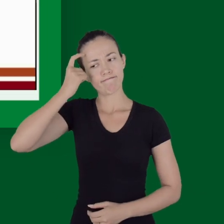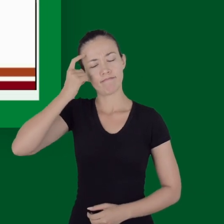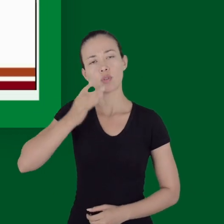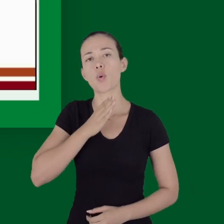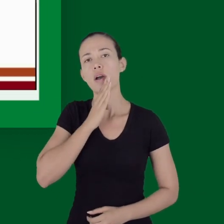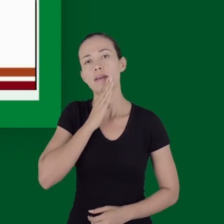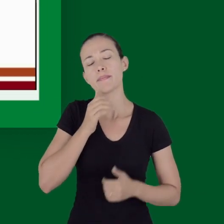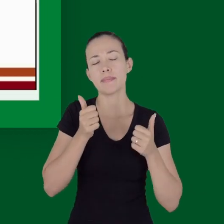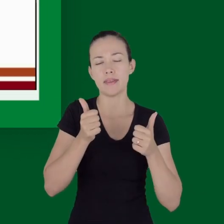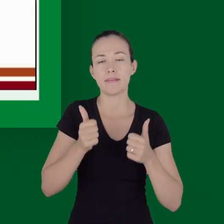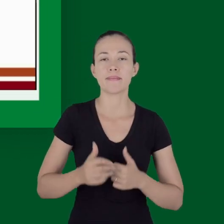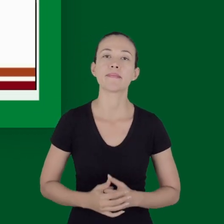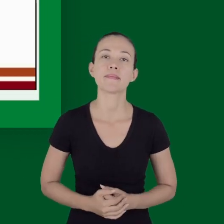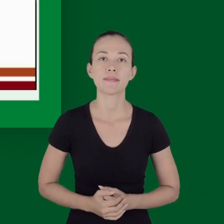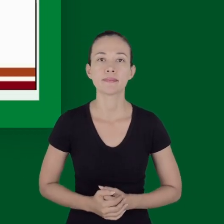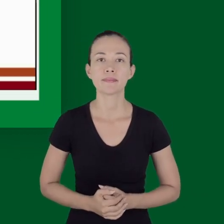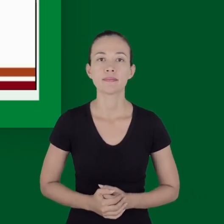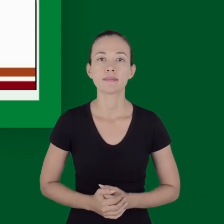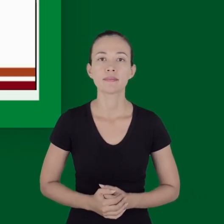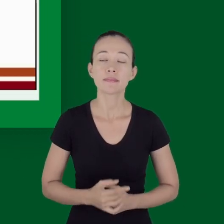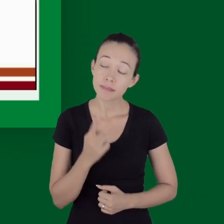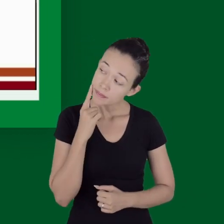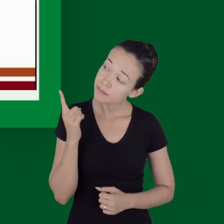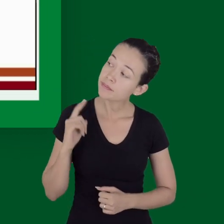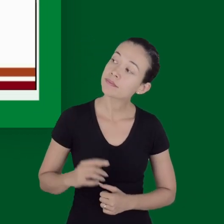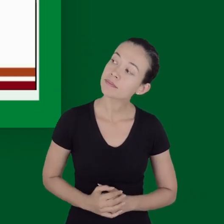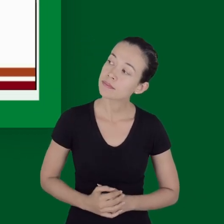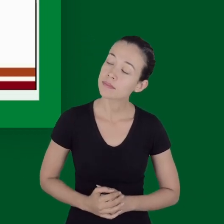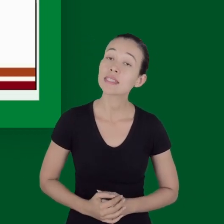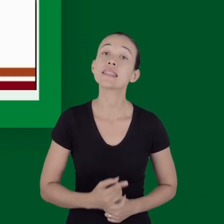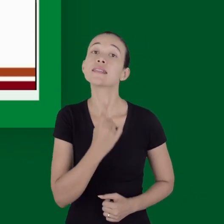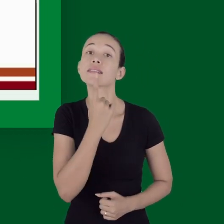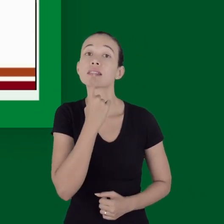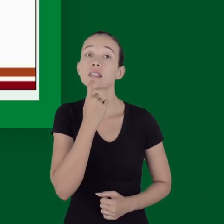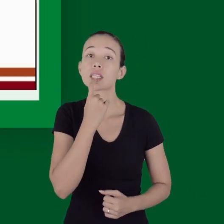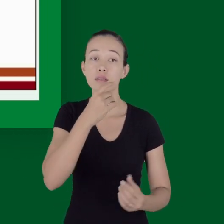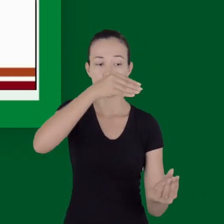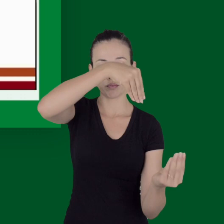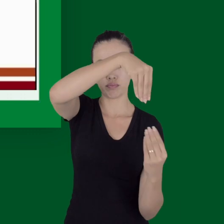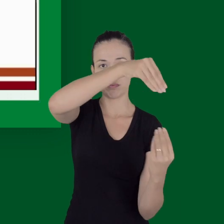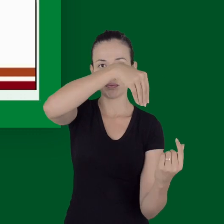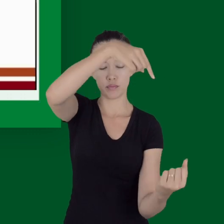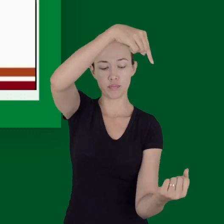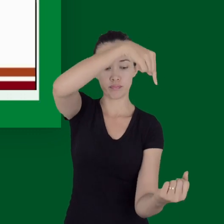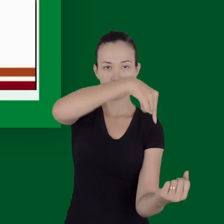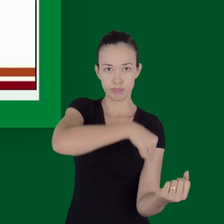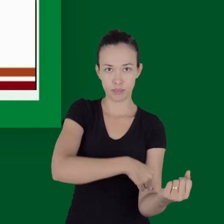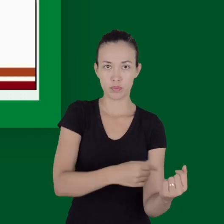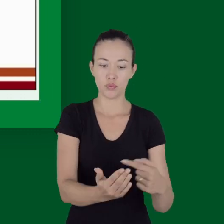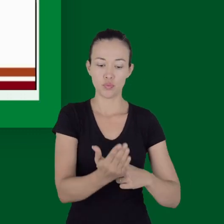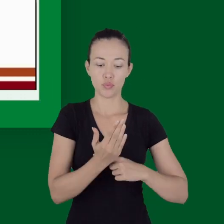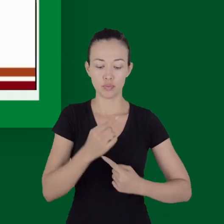de falência de acesso venoso o acesso intraóssimo também pode ser utilizado desde que por profissionais treinados.